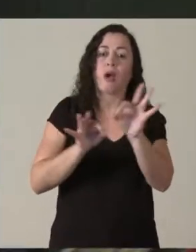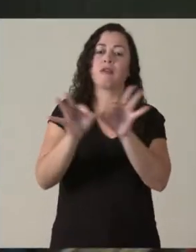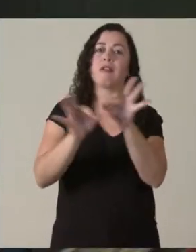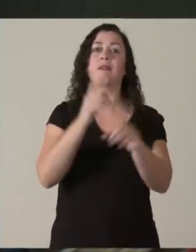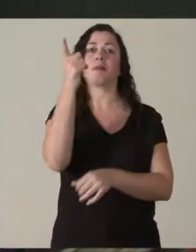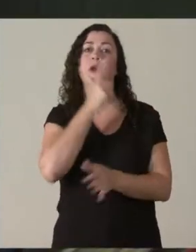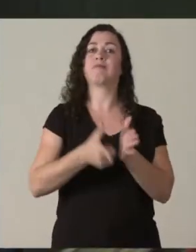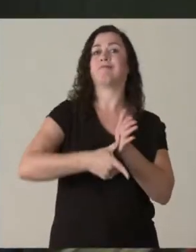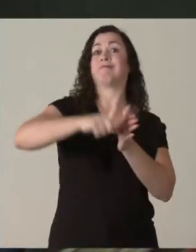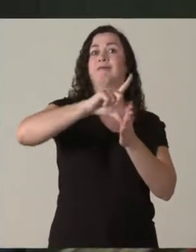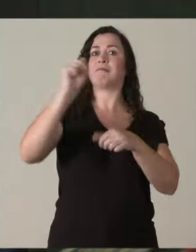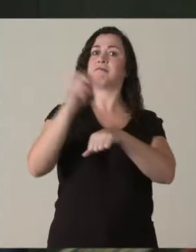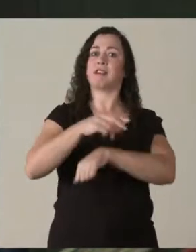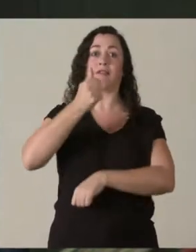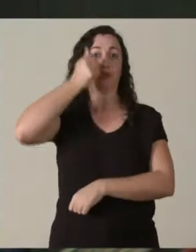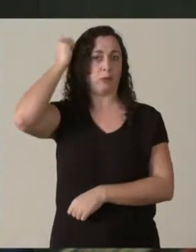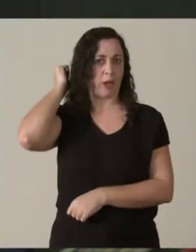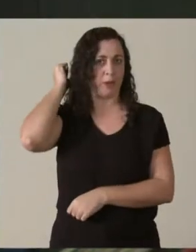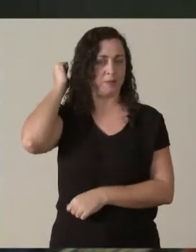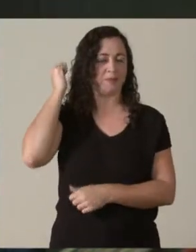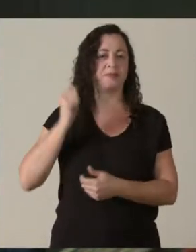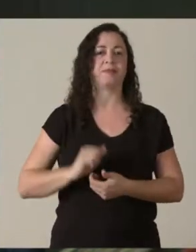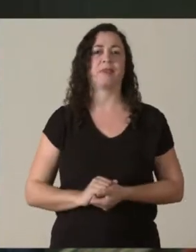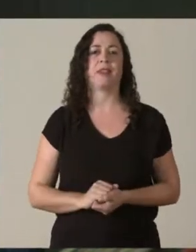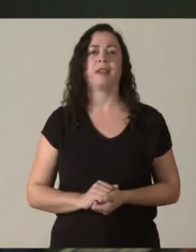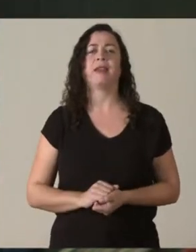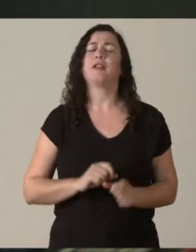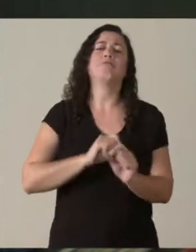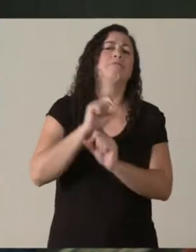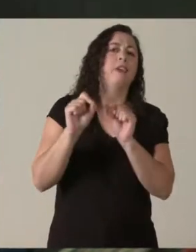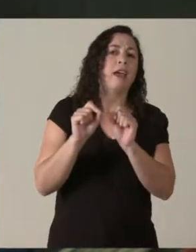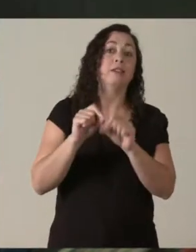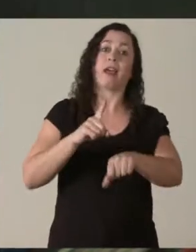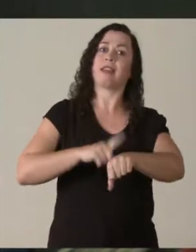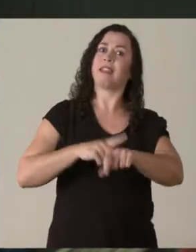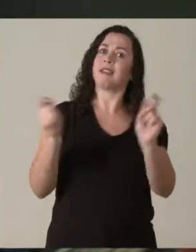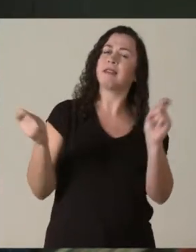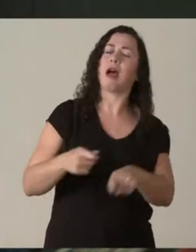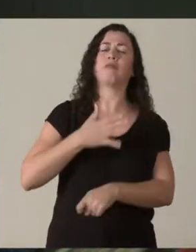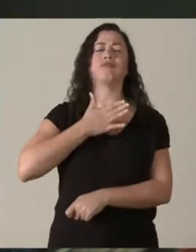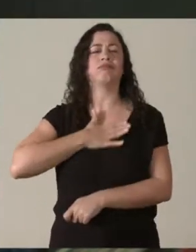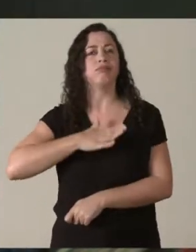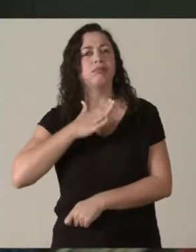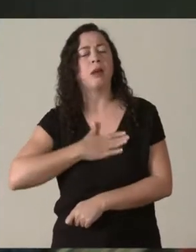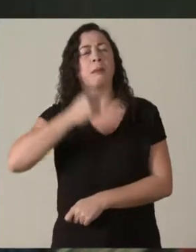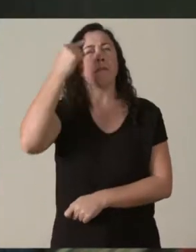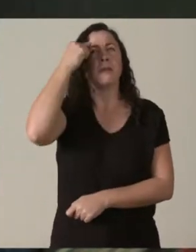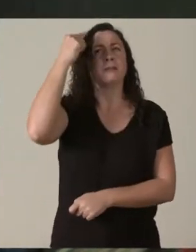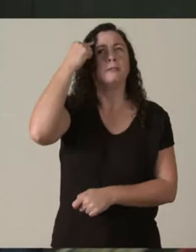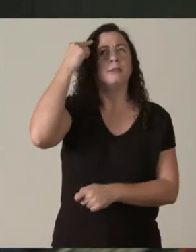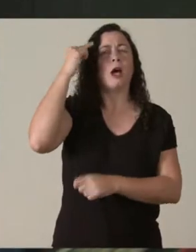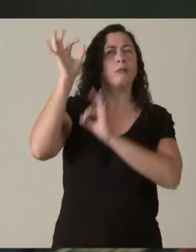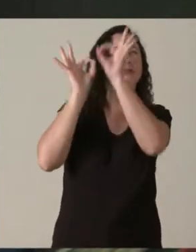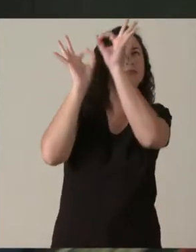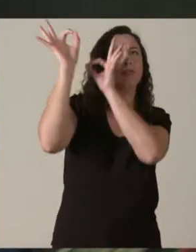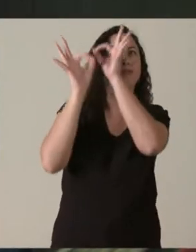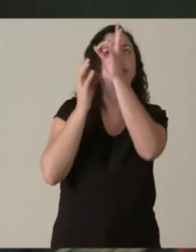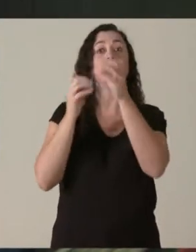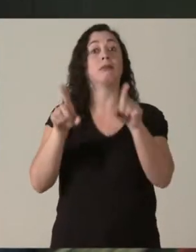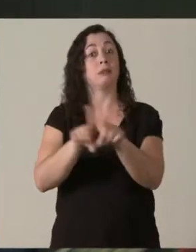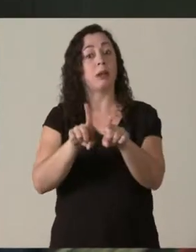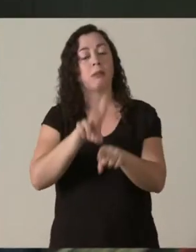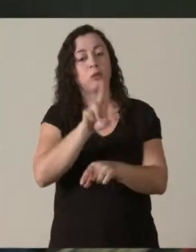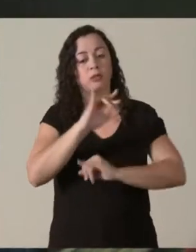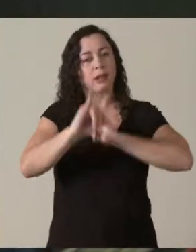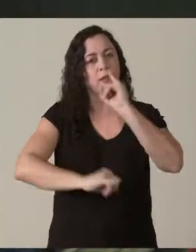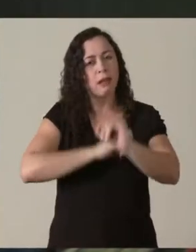Dá mais tempo para as pessoas se prepararem, pensarem. A utilização da internet, de material que a gente tem aos montes,